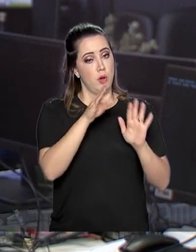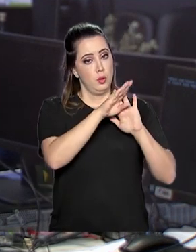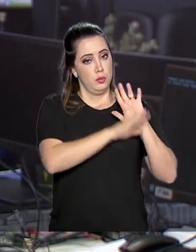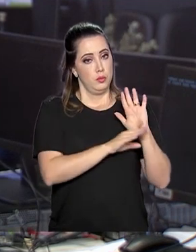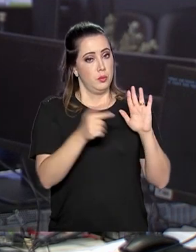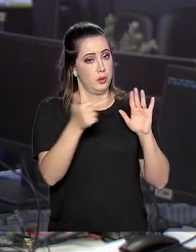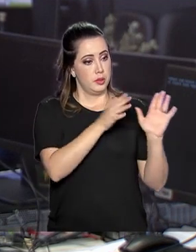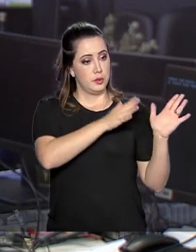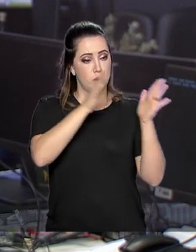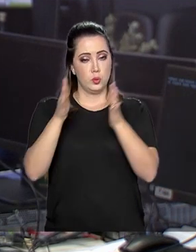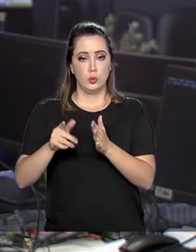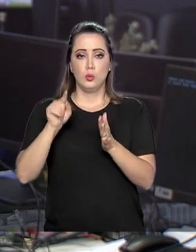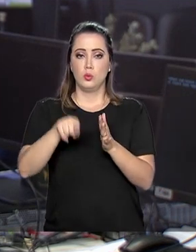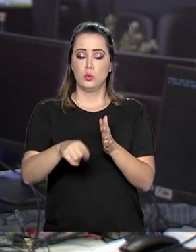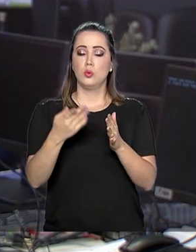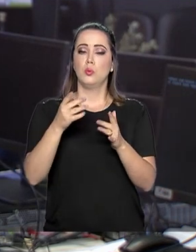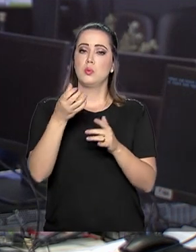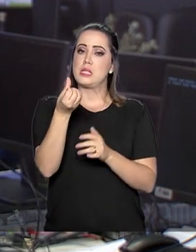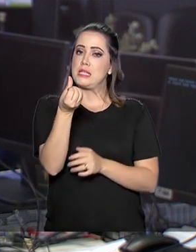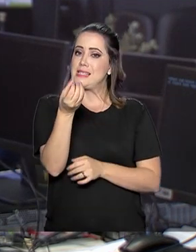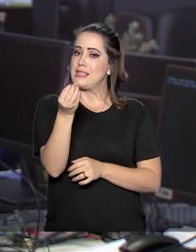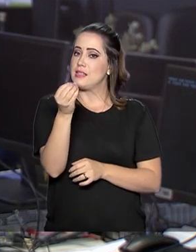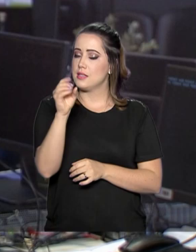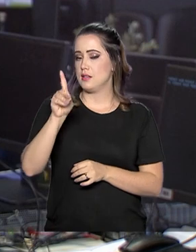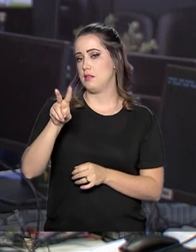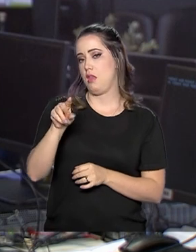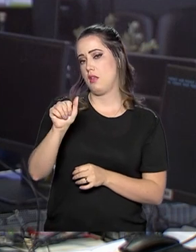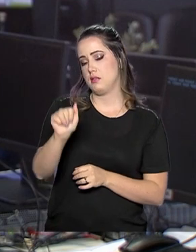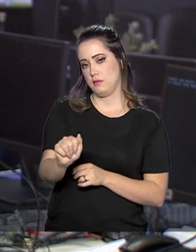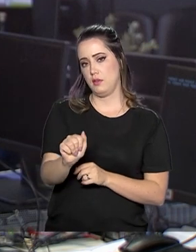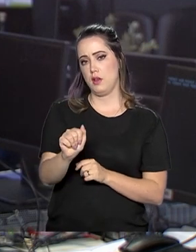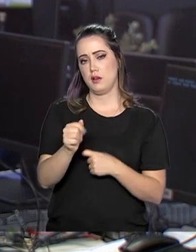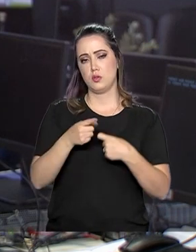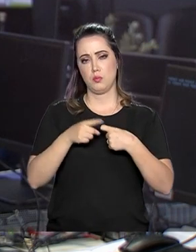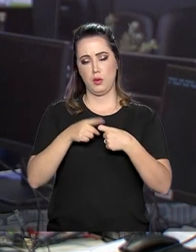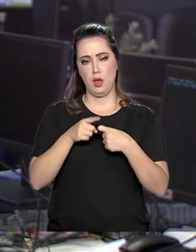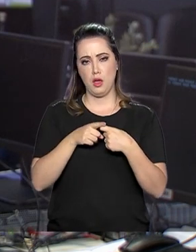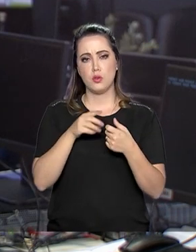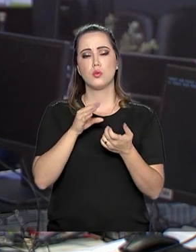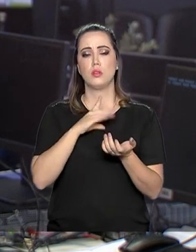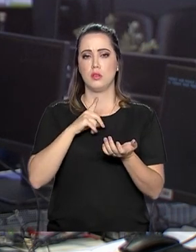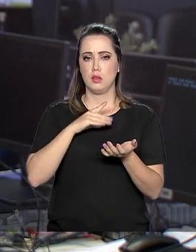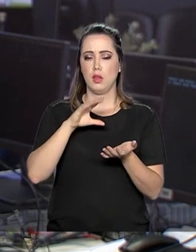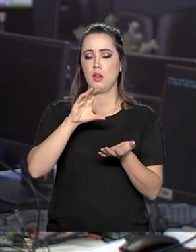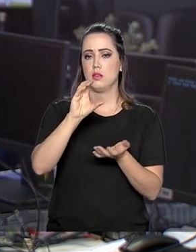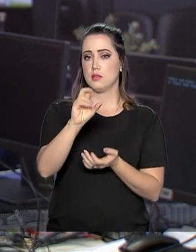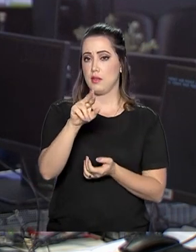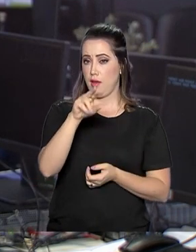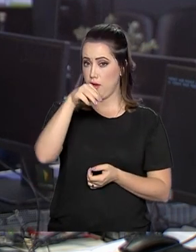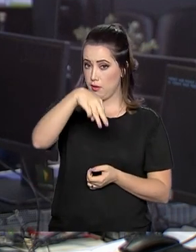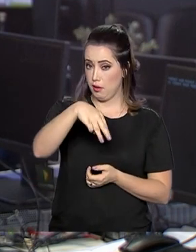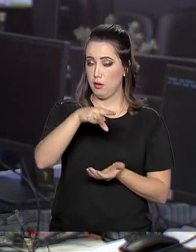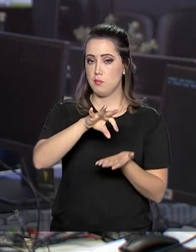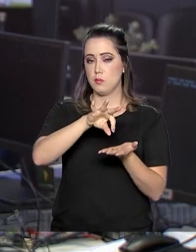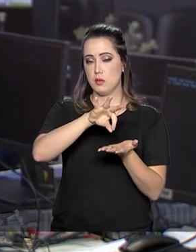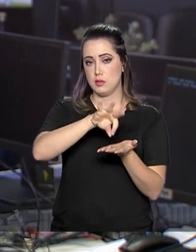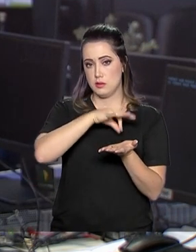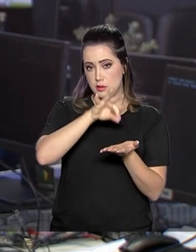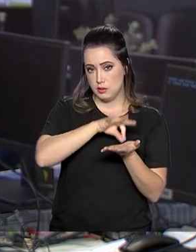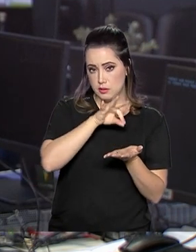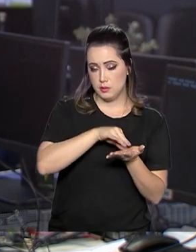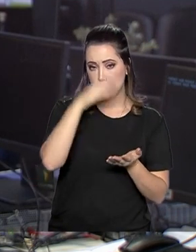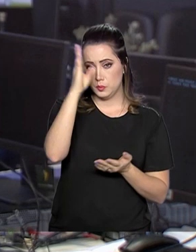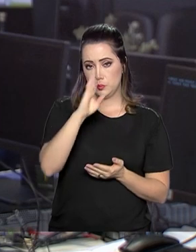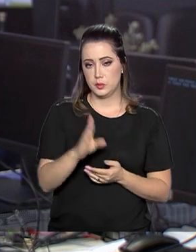médicos com registro nos Conselhos Regionais de Medicina. Durante a primeira fase, foram selecionados 1.516 novos profissionais